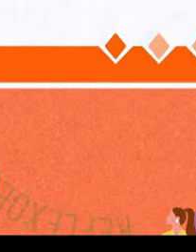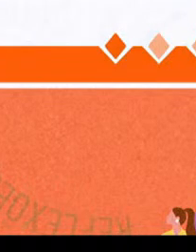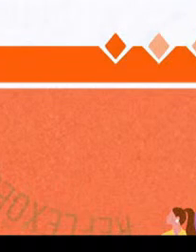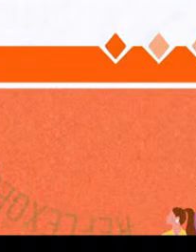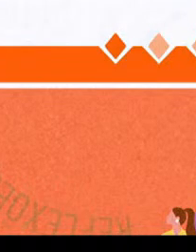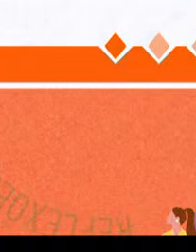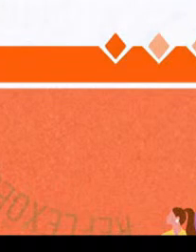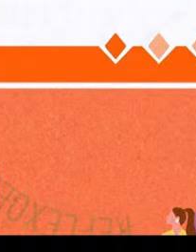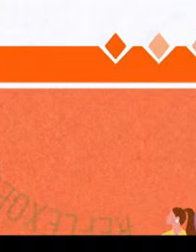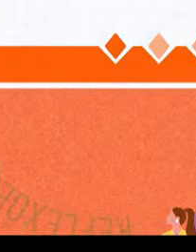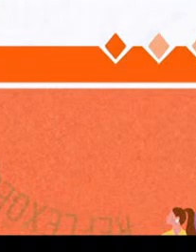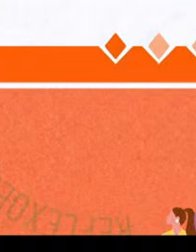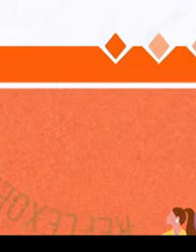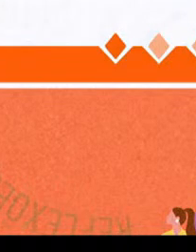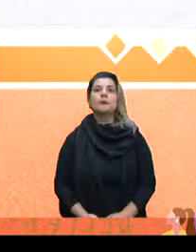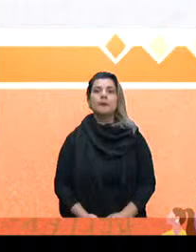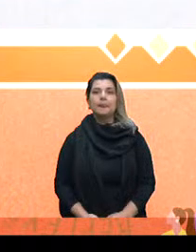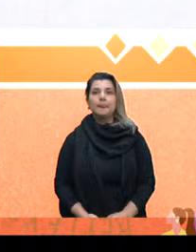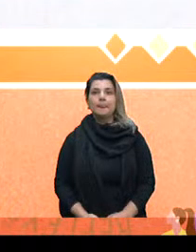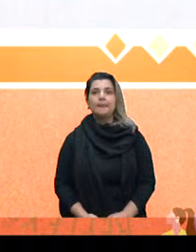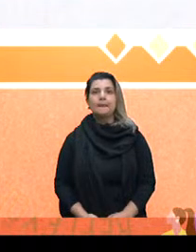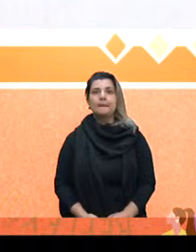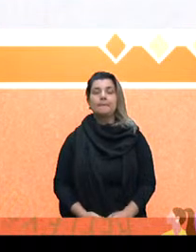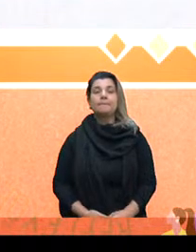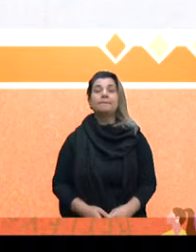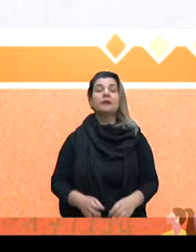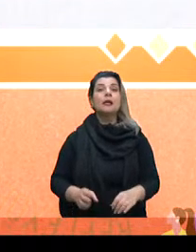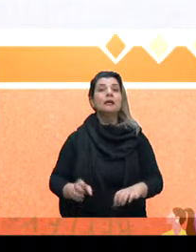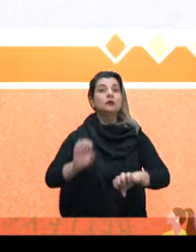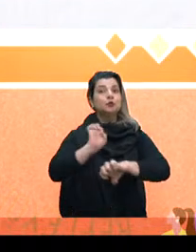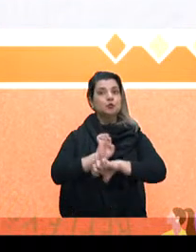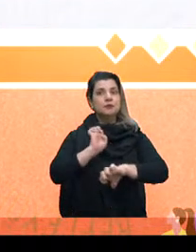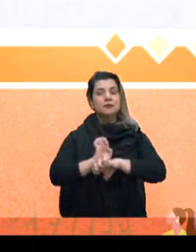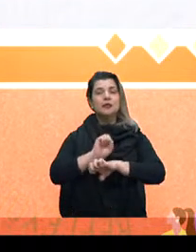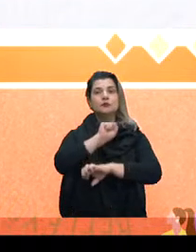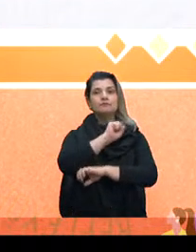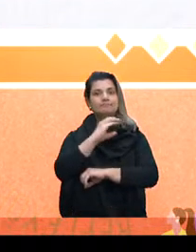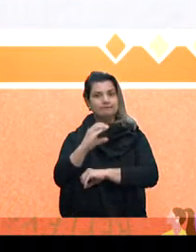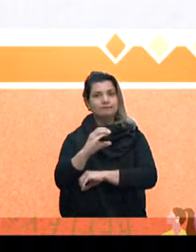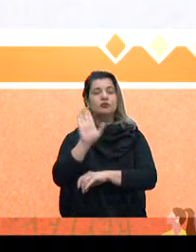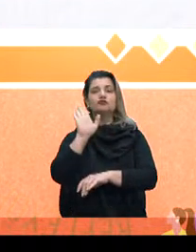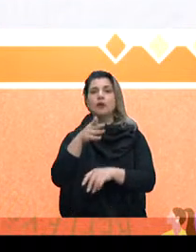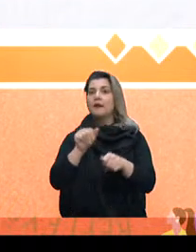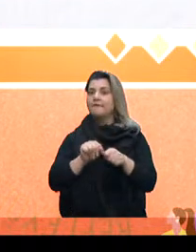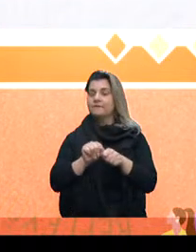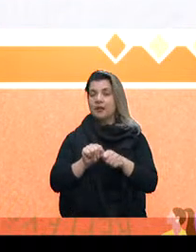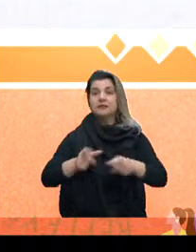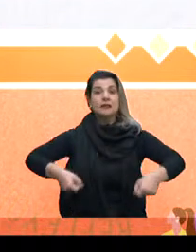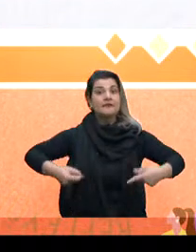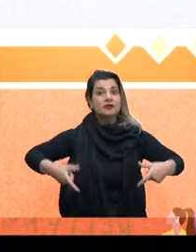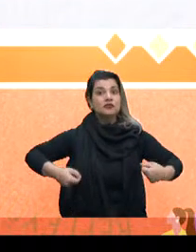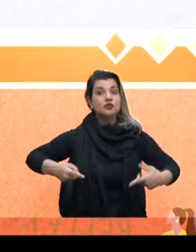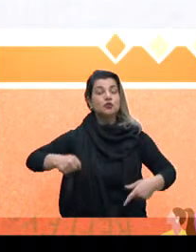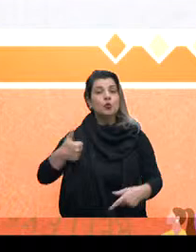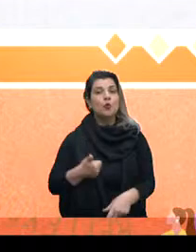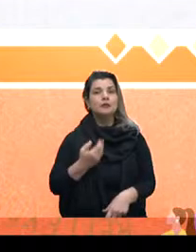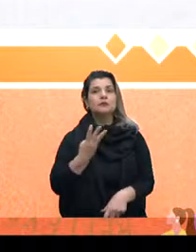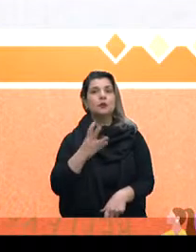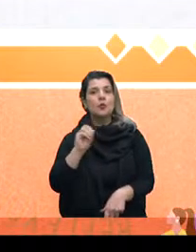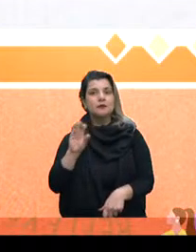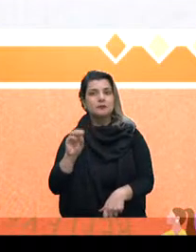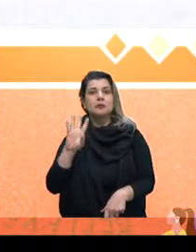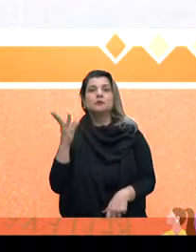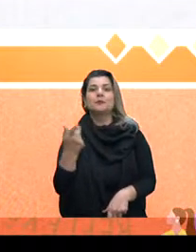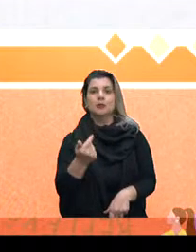Catarina, nós temos um seminário aqui na Assembleia para entender melhor o assunto, o Estado de Santa Catarina já faz isso e está investindo quase 400 milhões de reais este